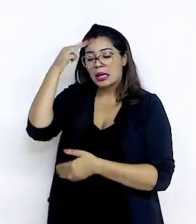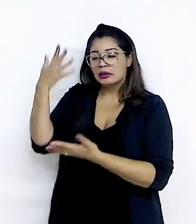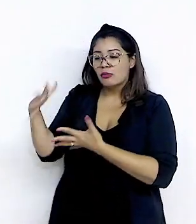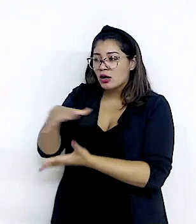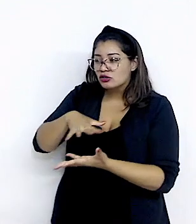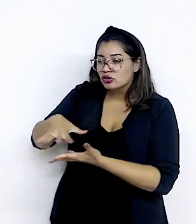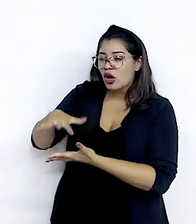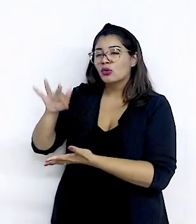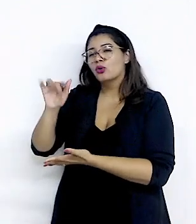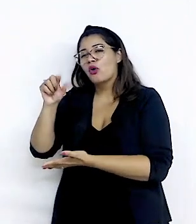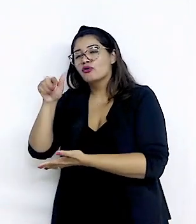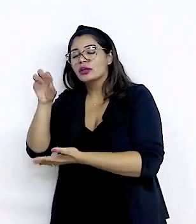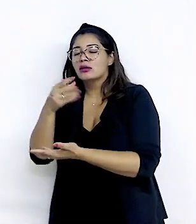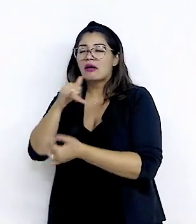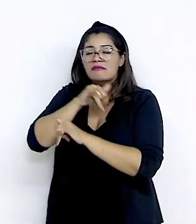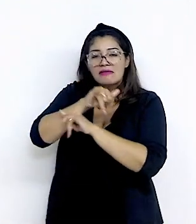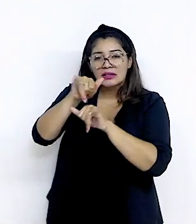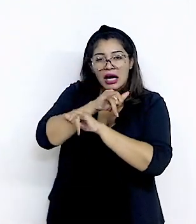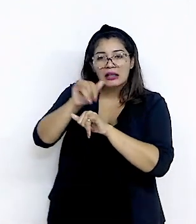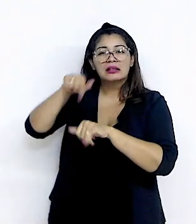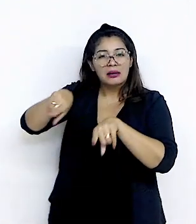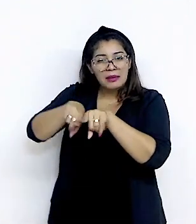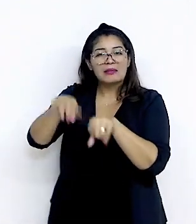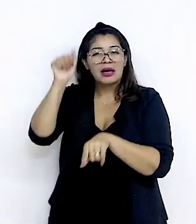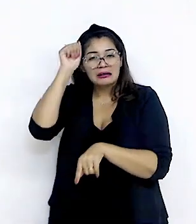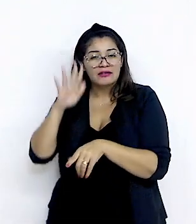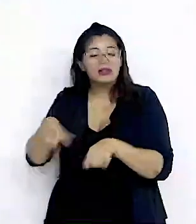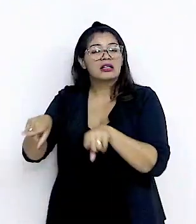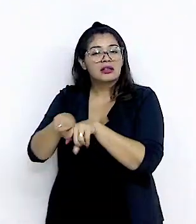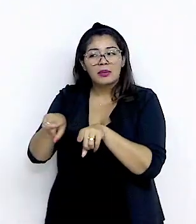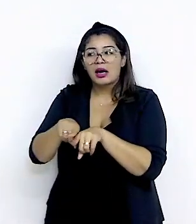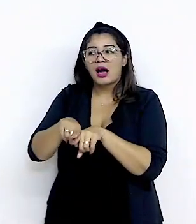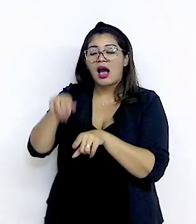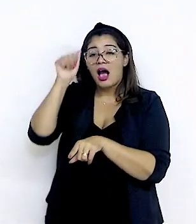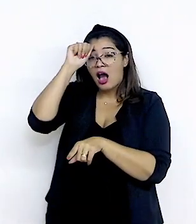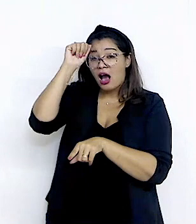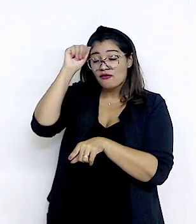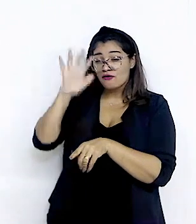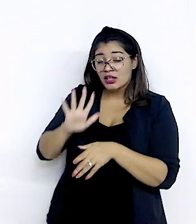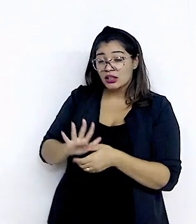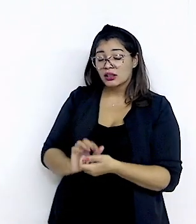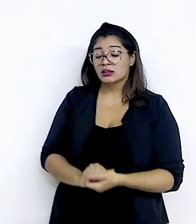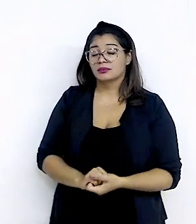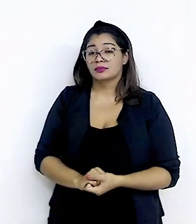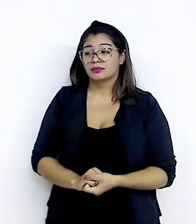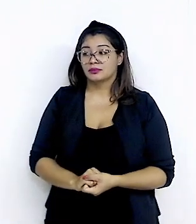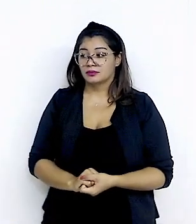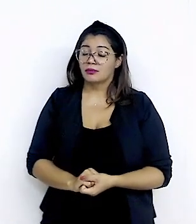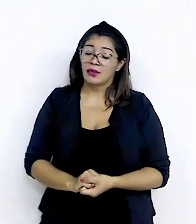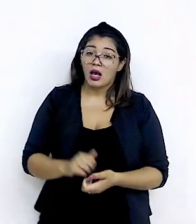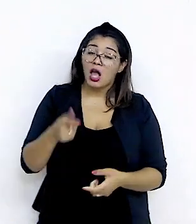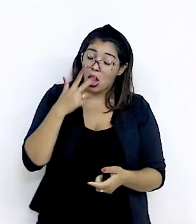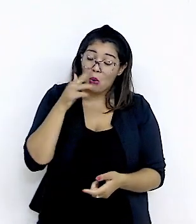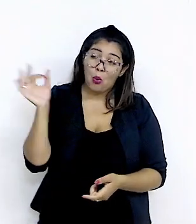região do Golfo Mas, como eu acabei de mencionar Para a Ásia Central Para a África Oriental Para o extremo asiático Eu